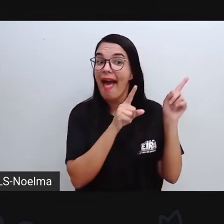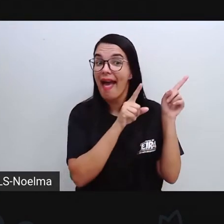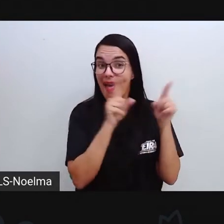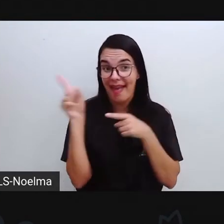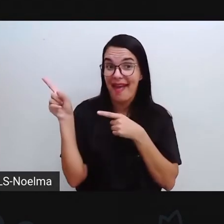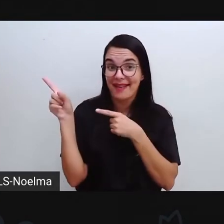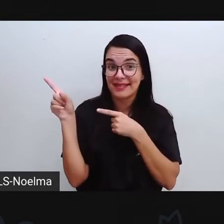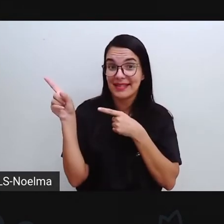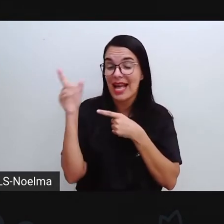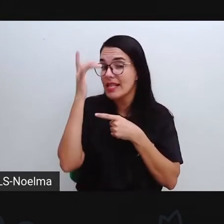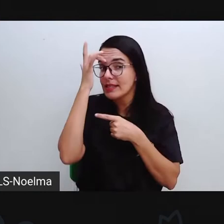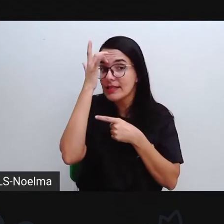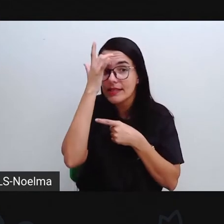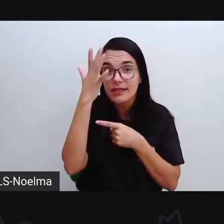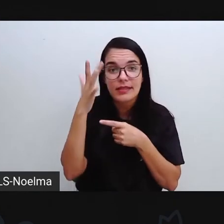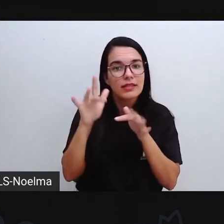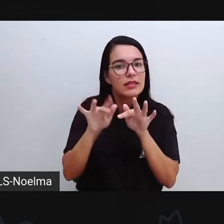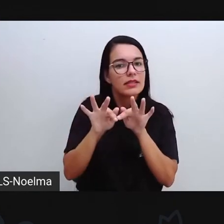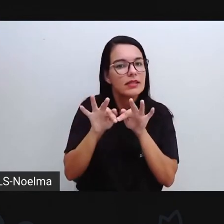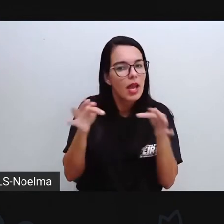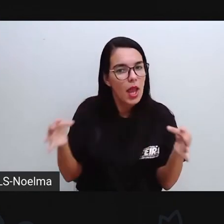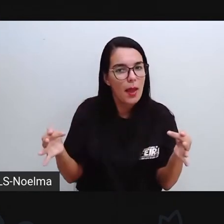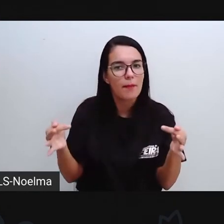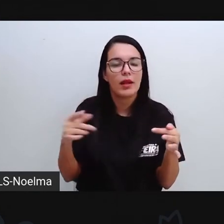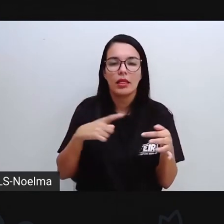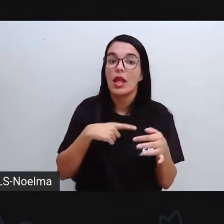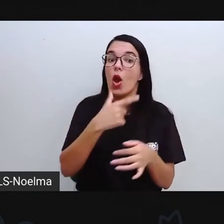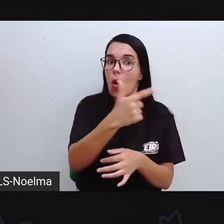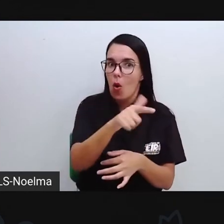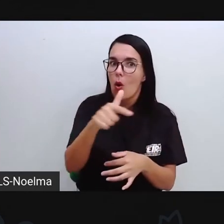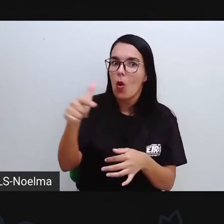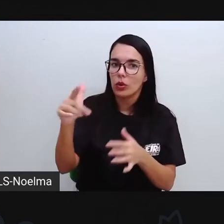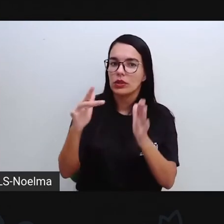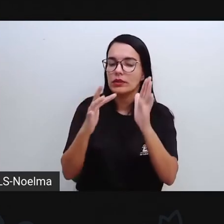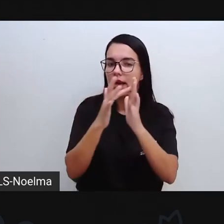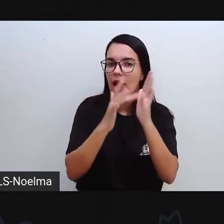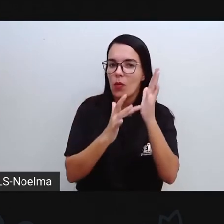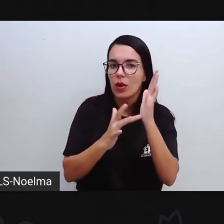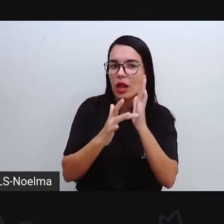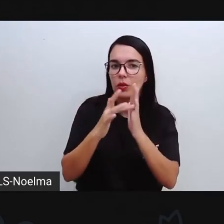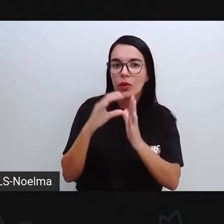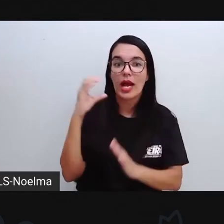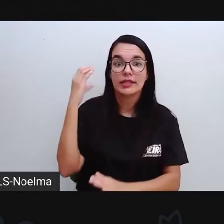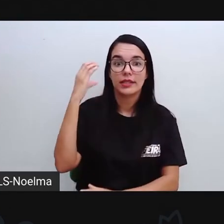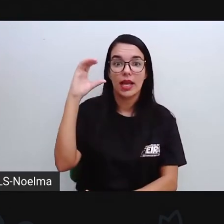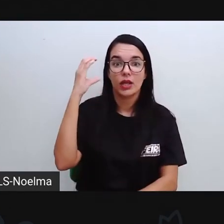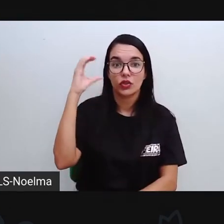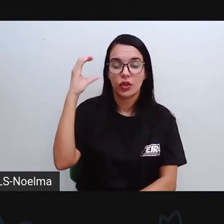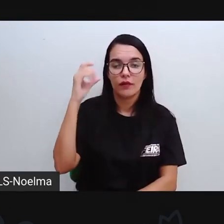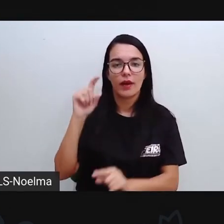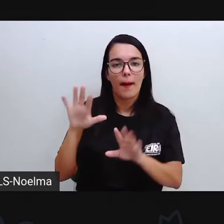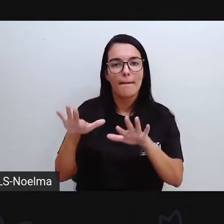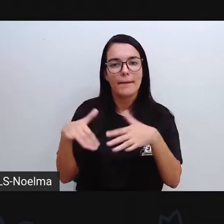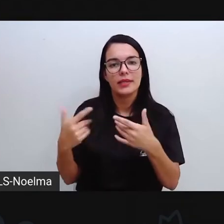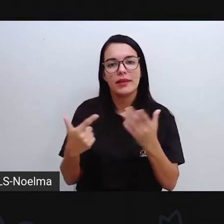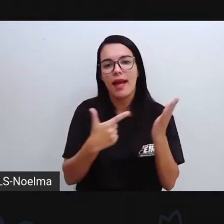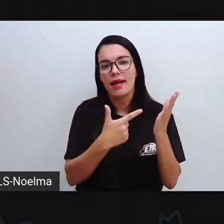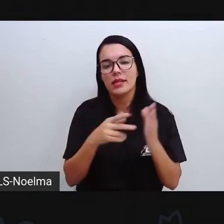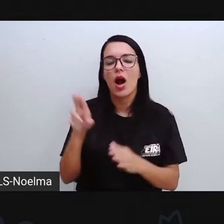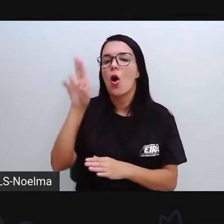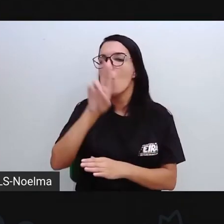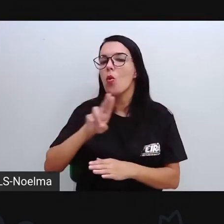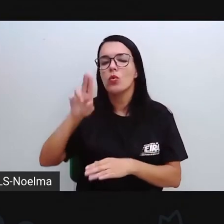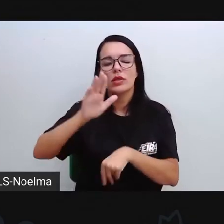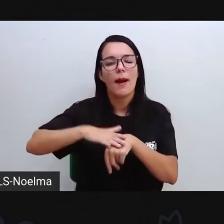calculadora simples. Claro que a gente tem outro tipo de calculadora, calculadoras científicas. Mas essa é a que a gente mais utiliza aí